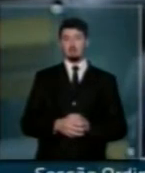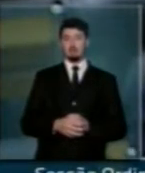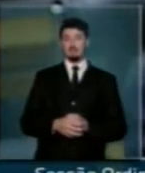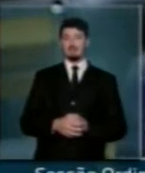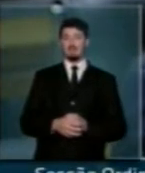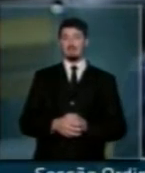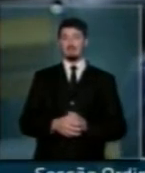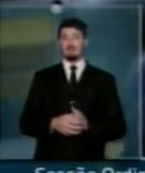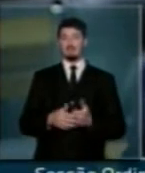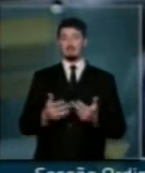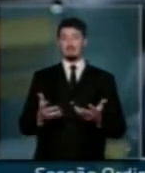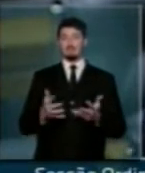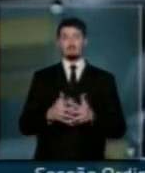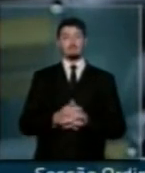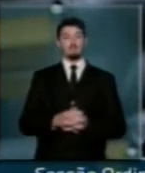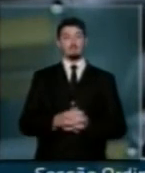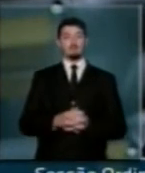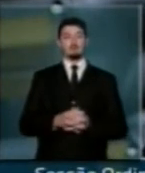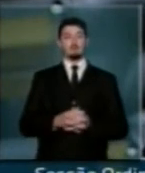situação fácil.